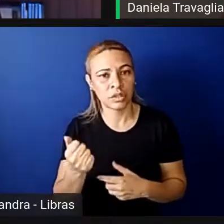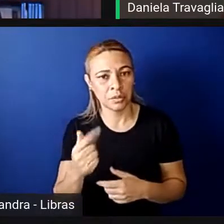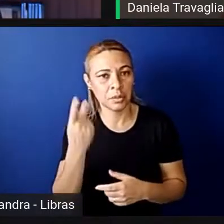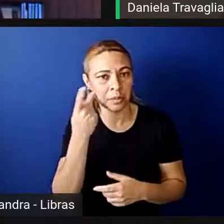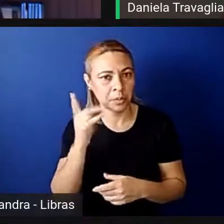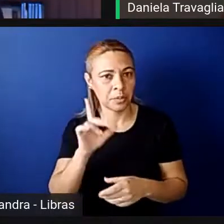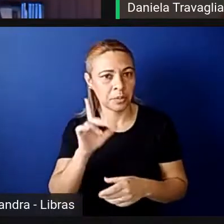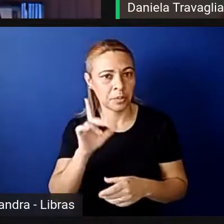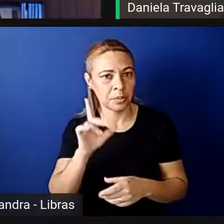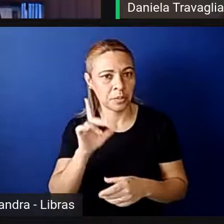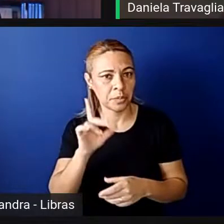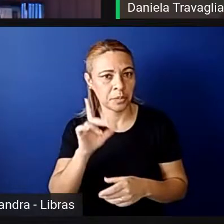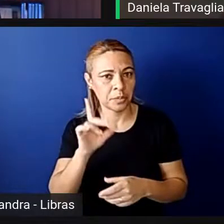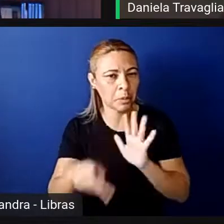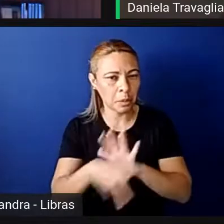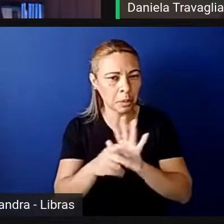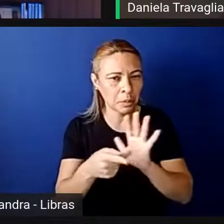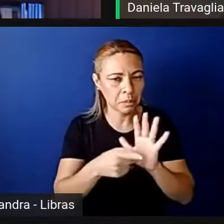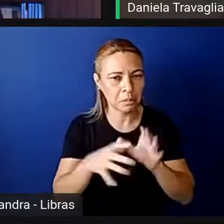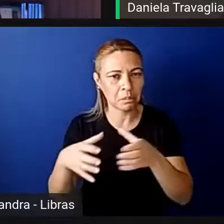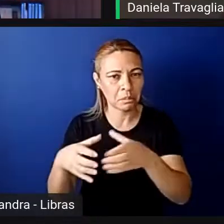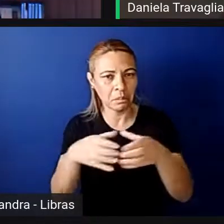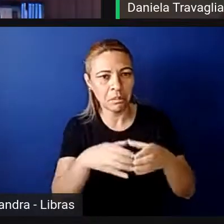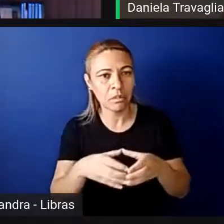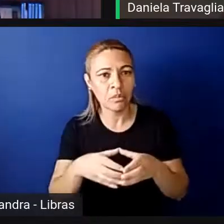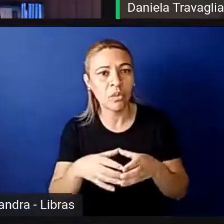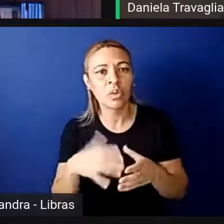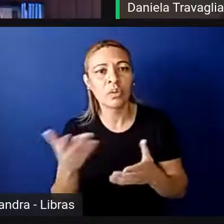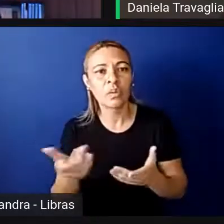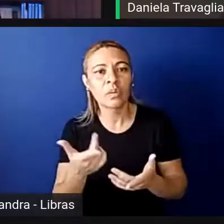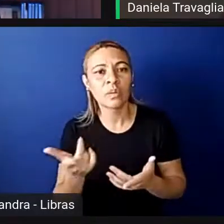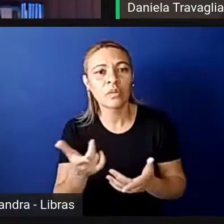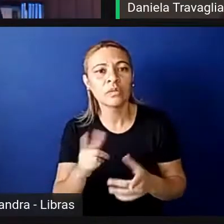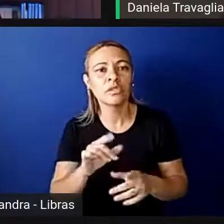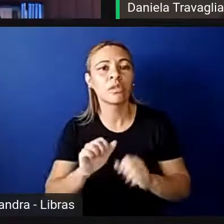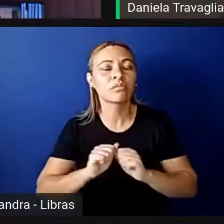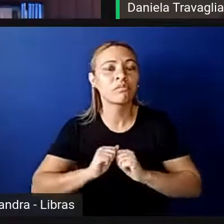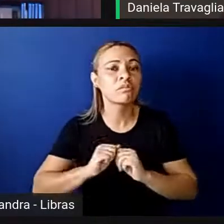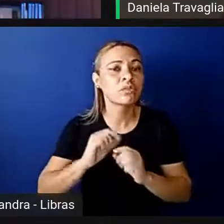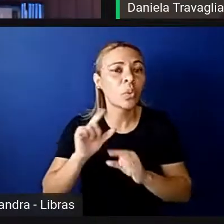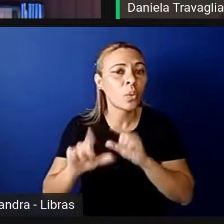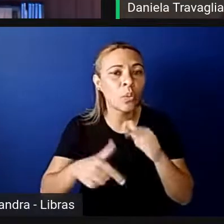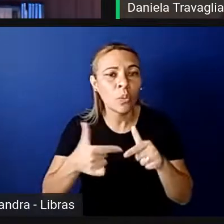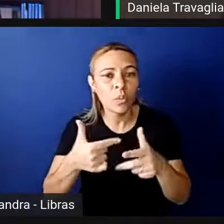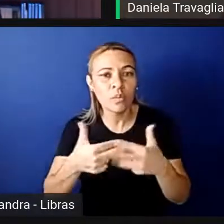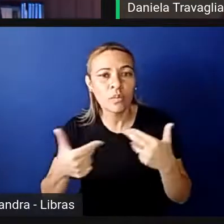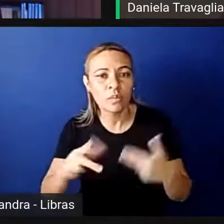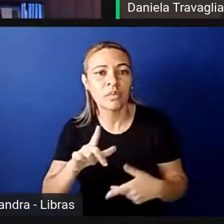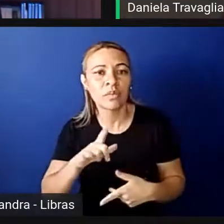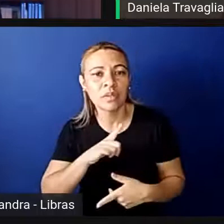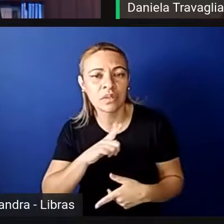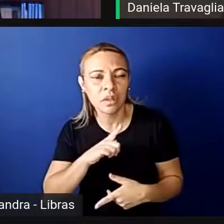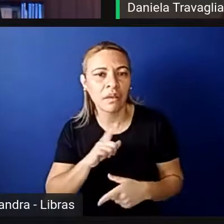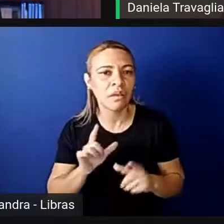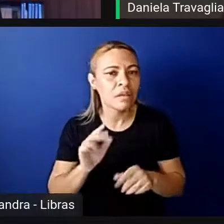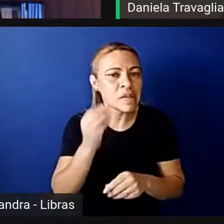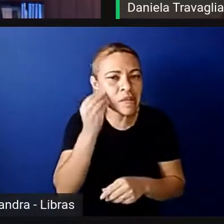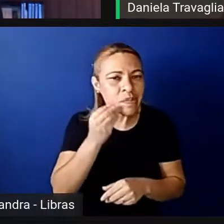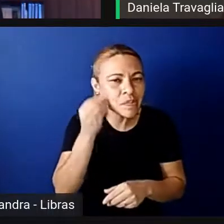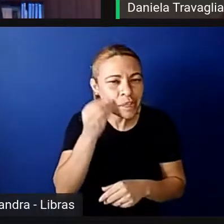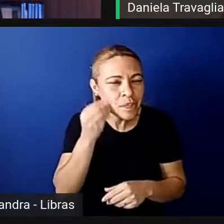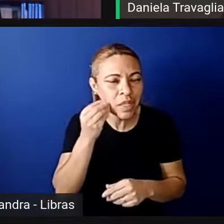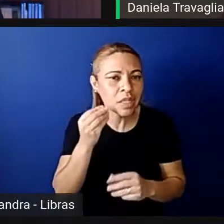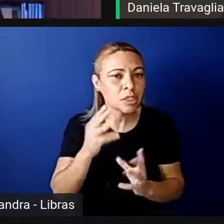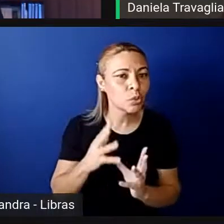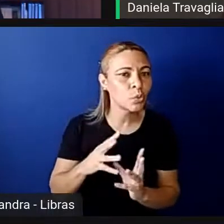legislativas, quais outras medidas, quais outras iniciativas, quais outras experiências do mundo nós